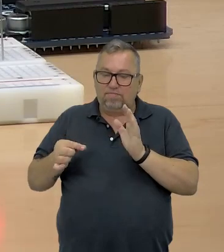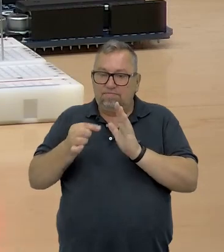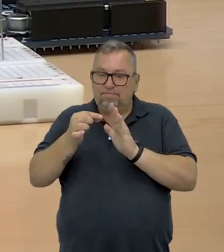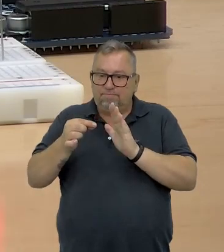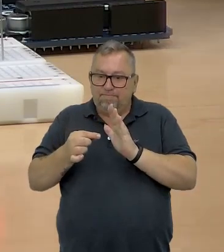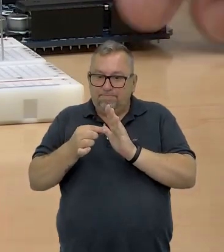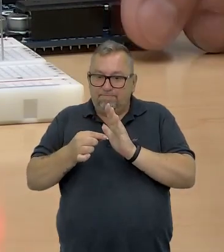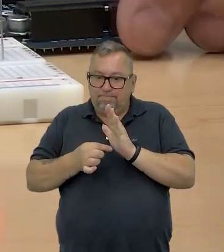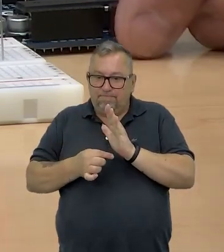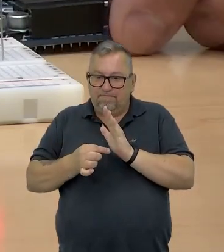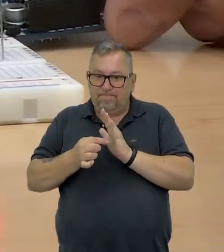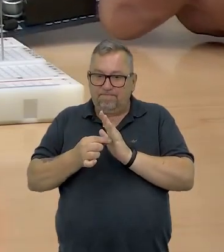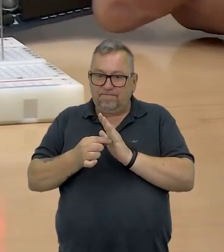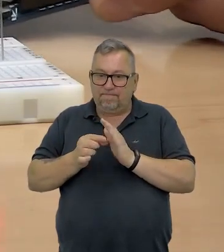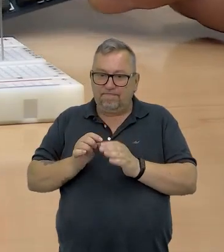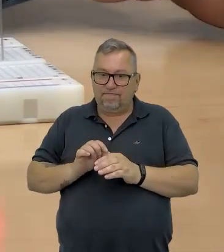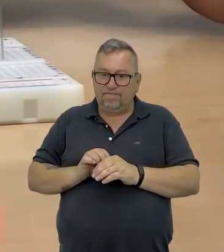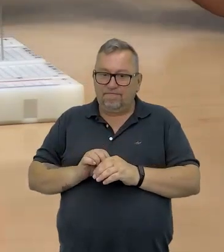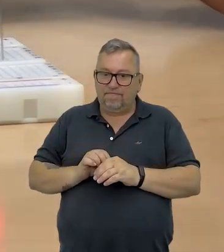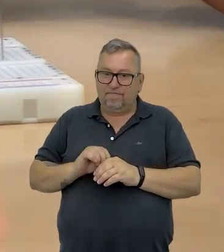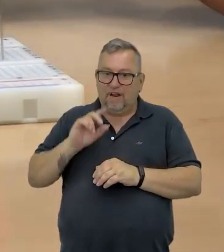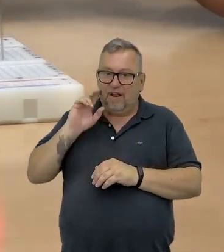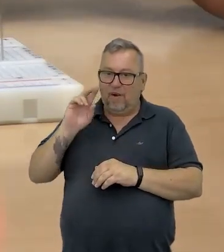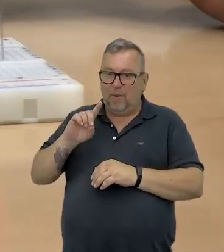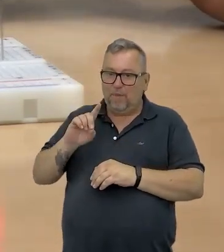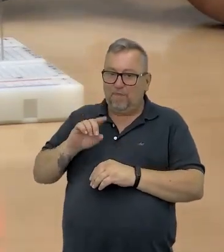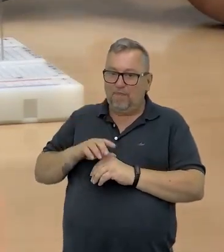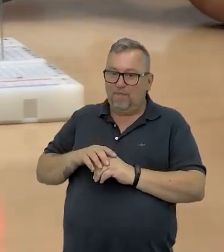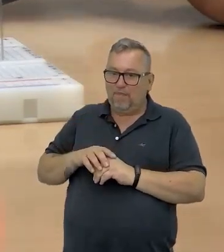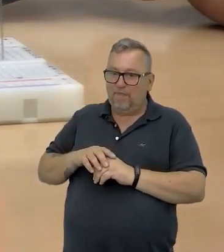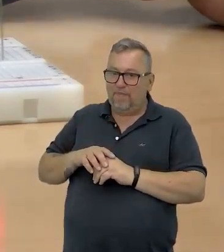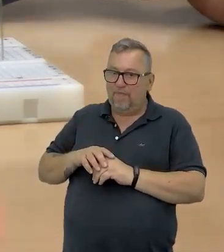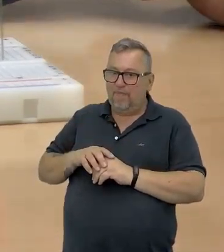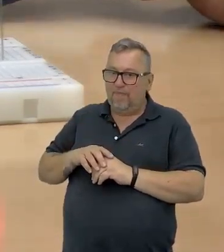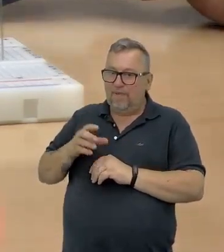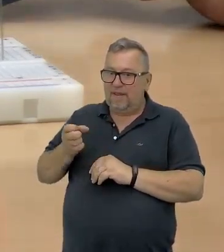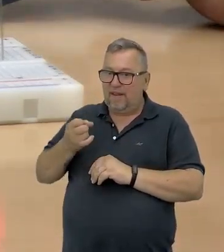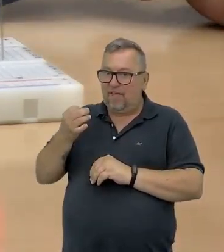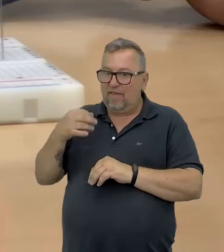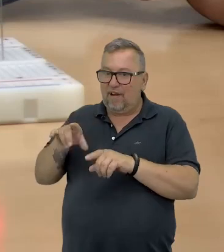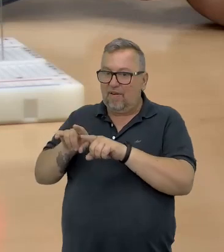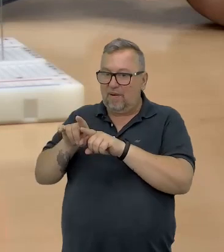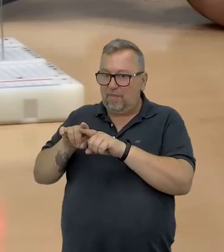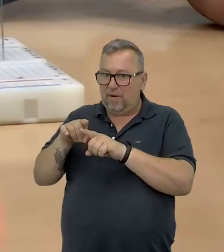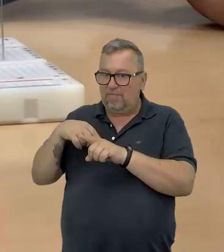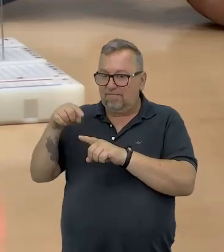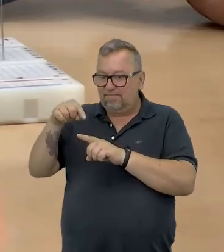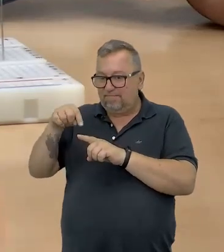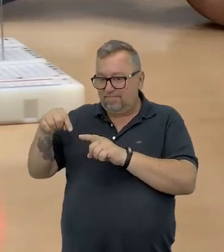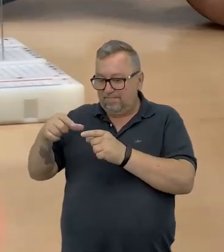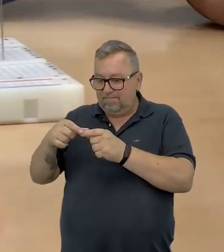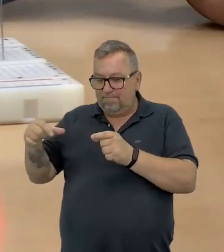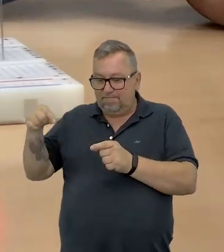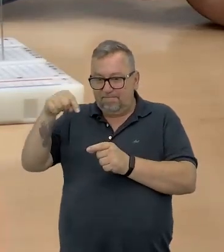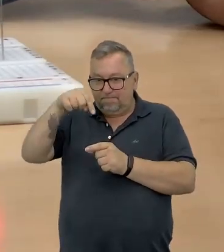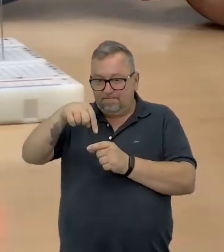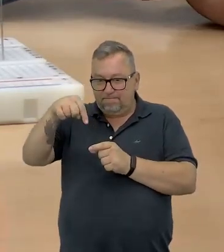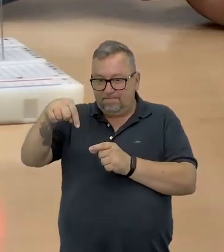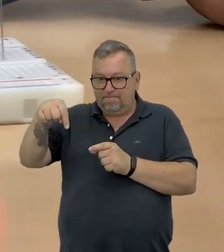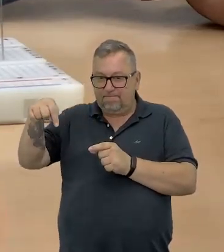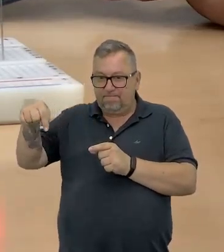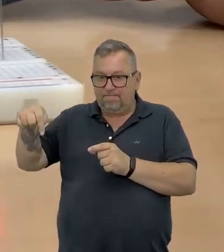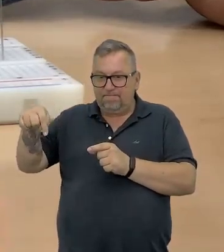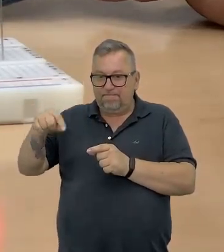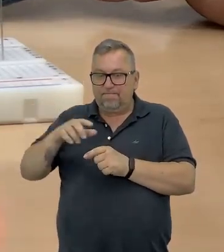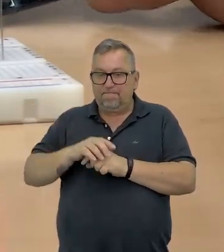Esses pinos aqui, não sei se eu consigo virar sem... Aí, tá vendo? Tem muitos pinos aqui, ó. E o pino por onde está saindo a